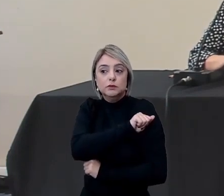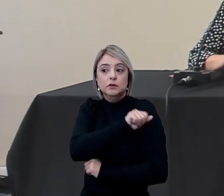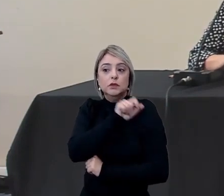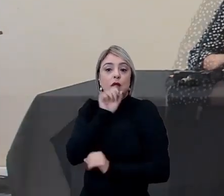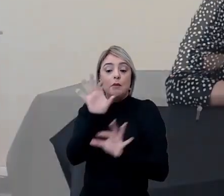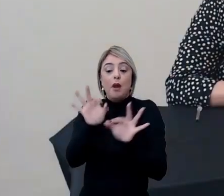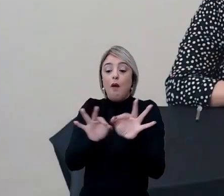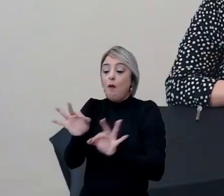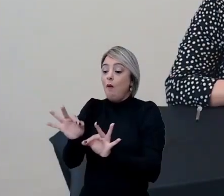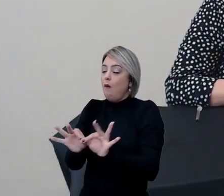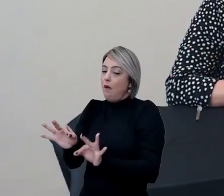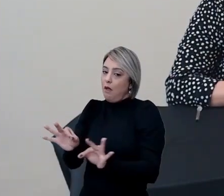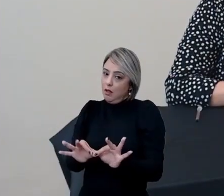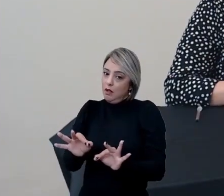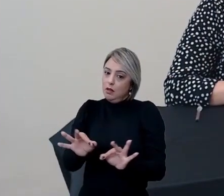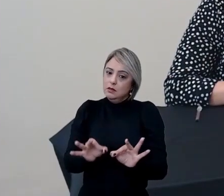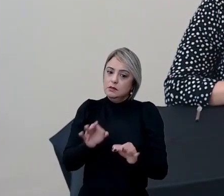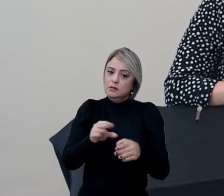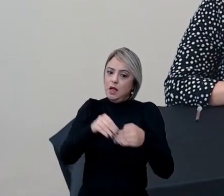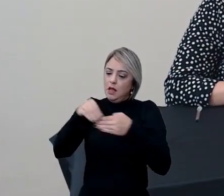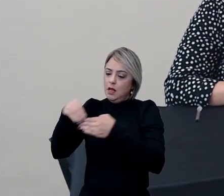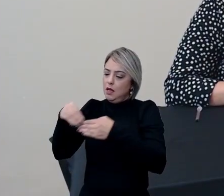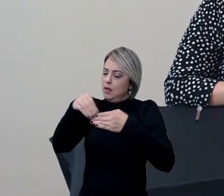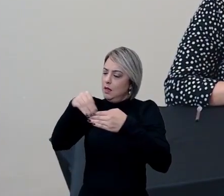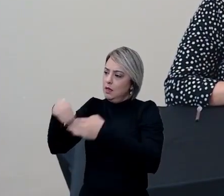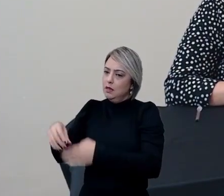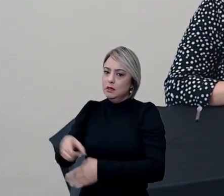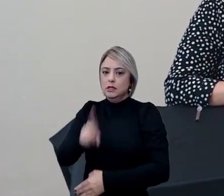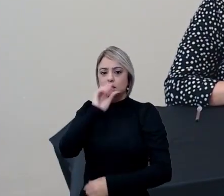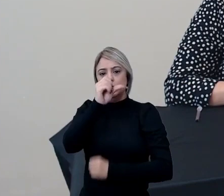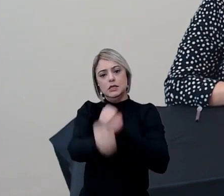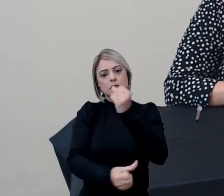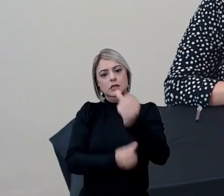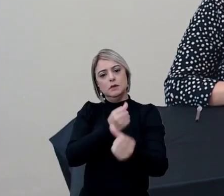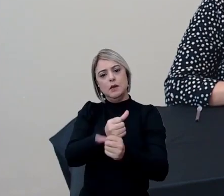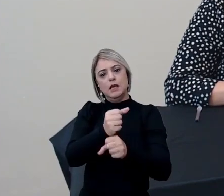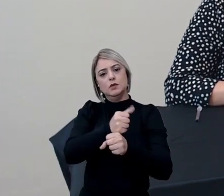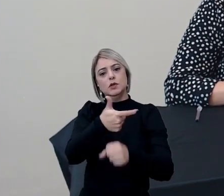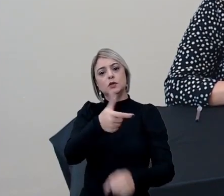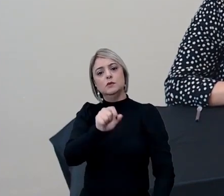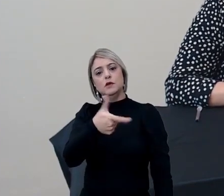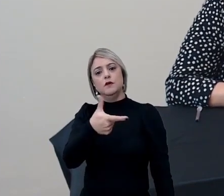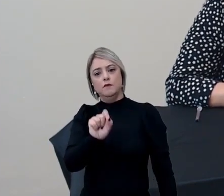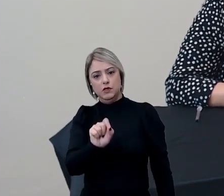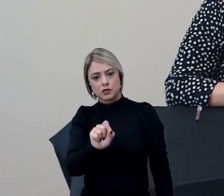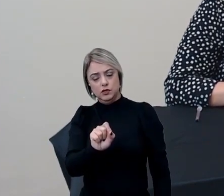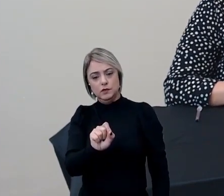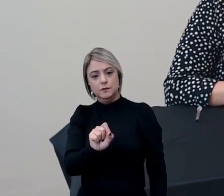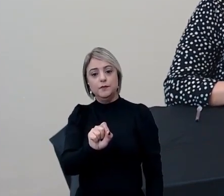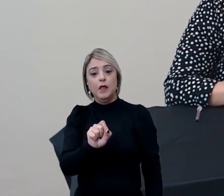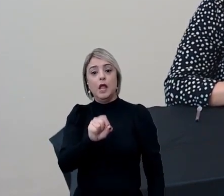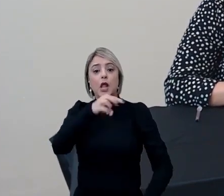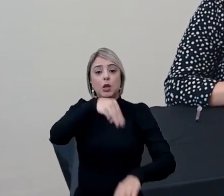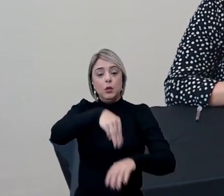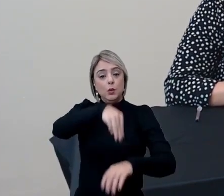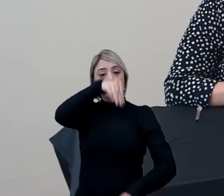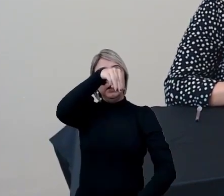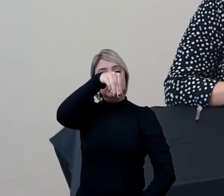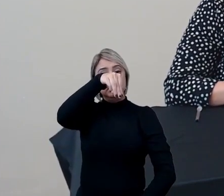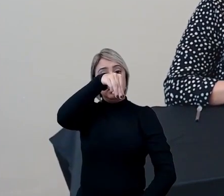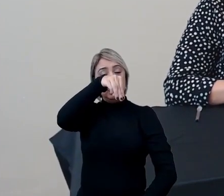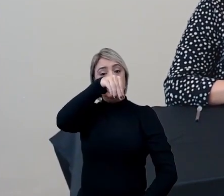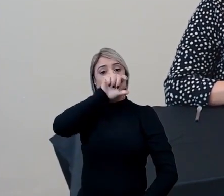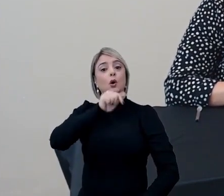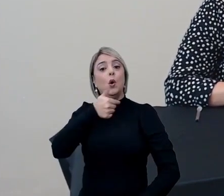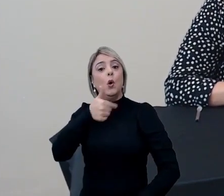organizarem os encaminhamentos desse primeiro semestre de 2020. No mestrado, no estrito